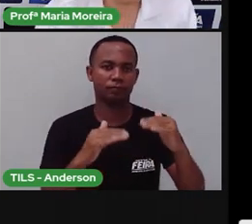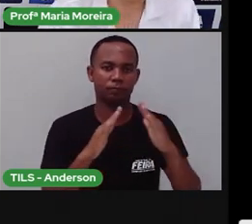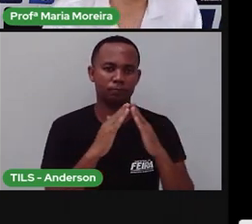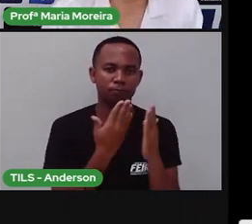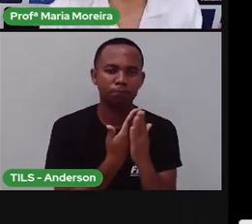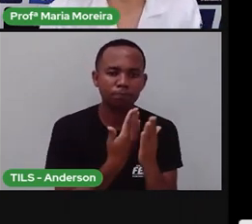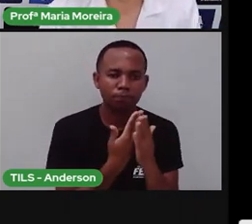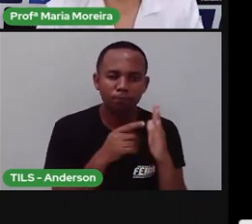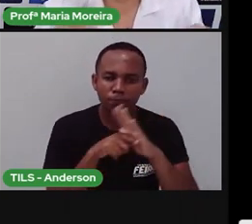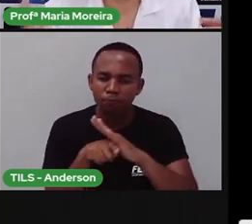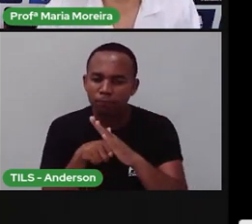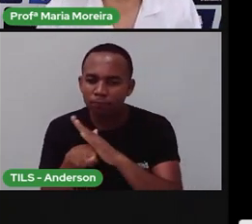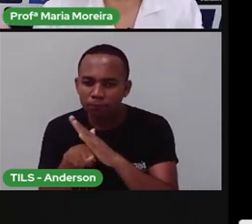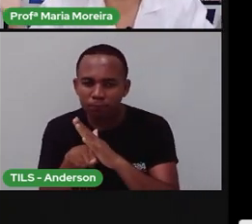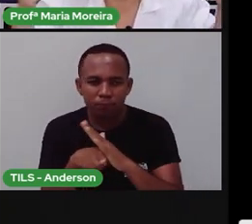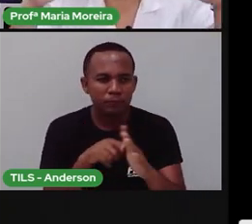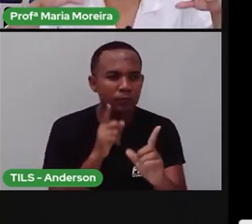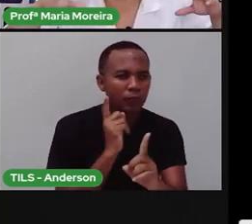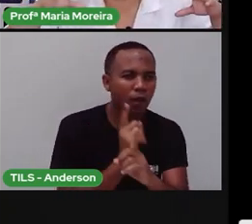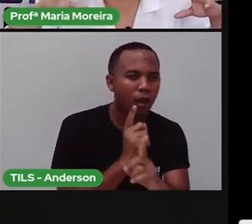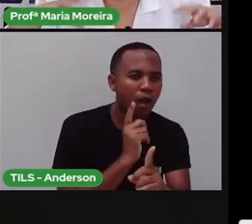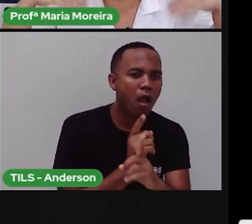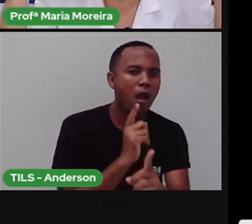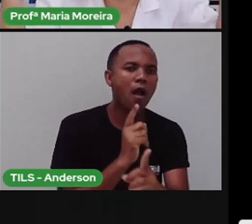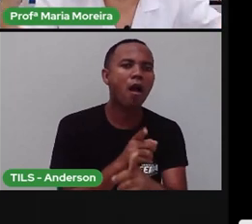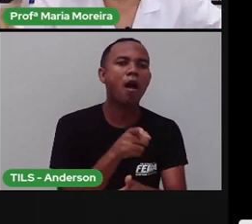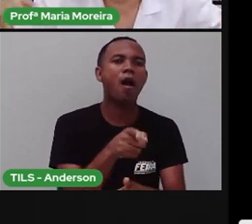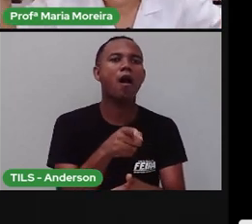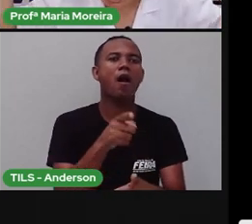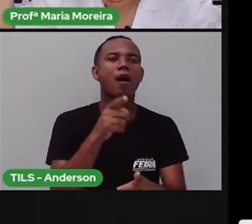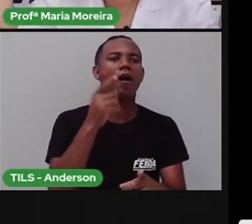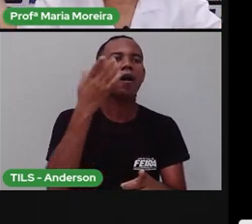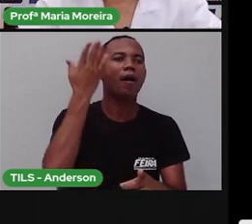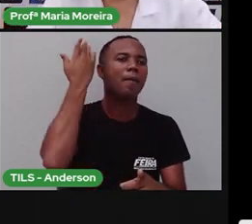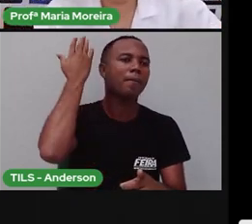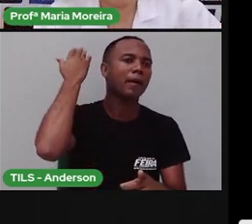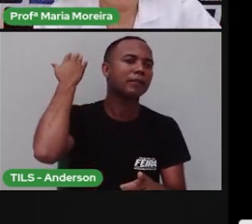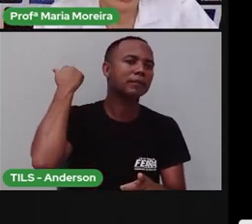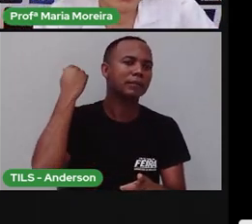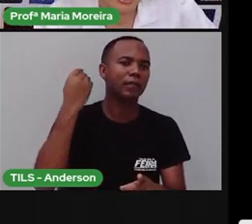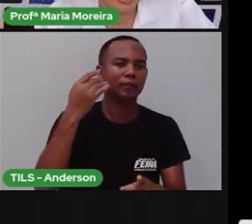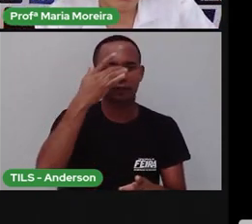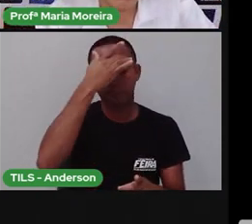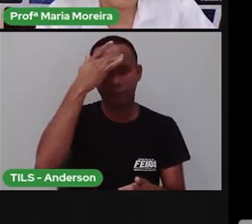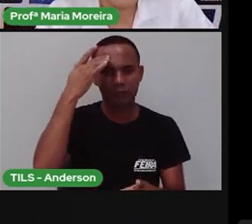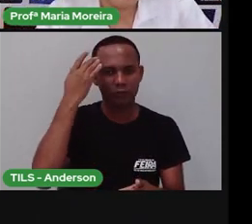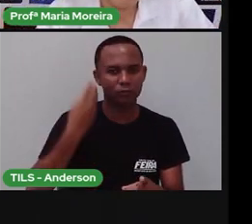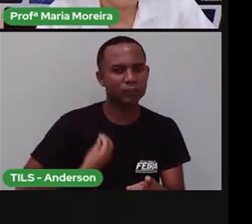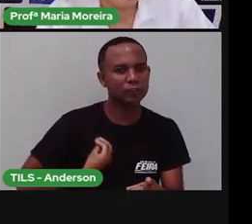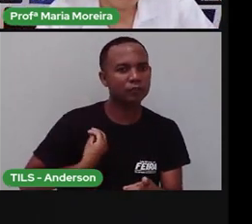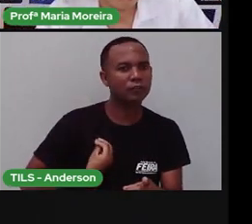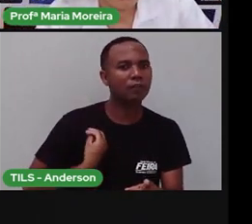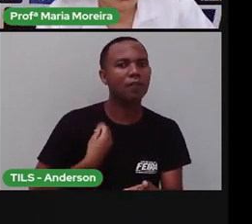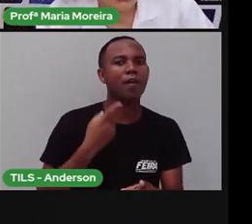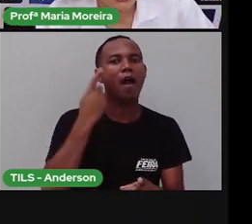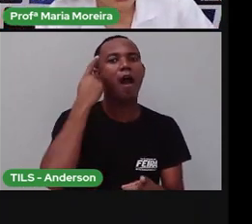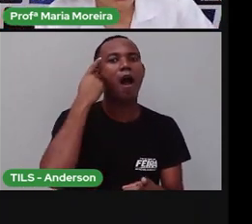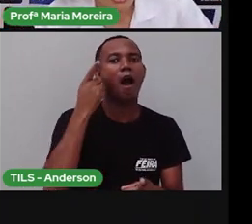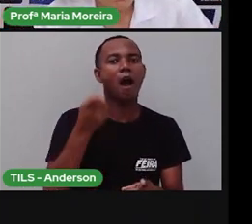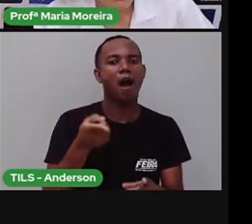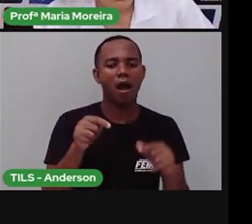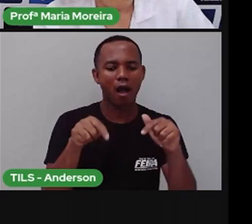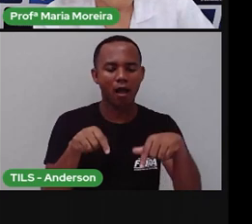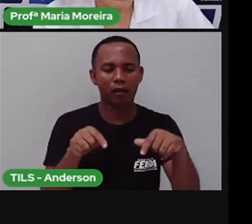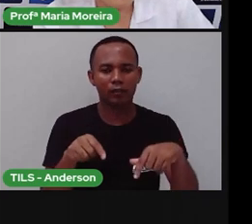e acaba meio que por descobrir como era que essas pessoas, esses animais se comportavam na época. E aí, na imagem, obviamente, a gente